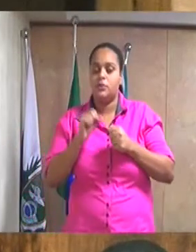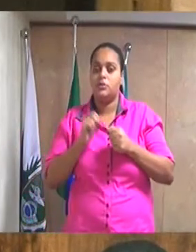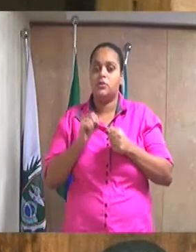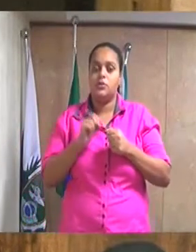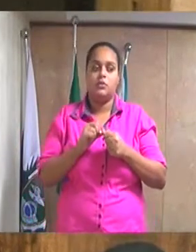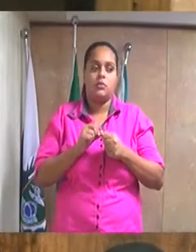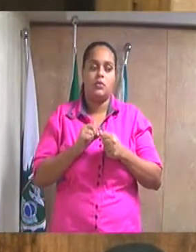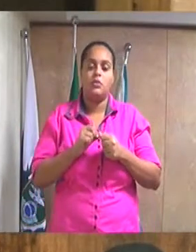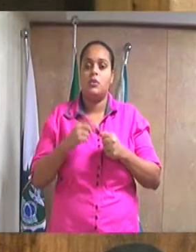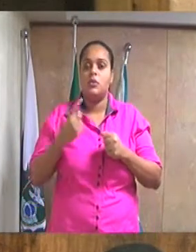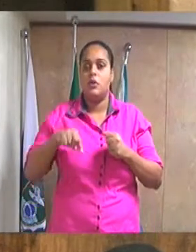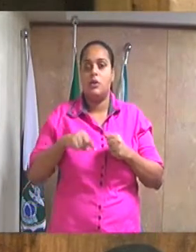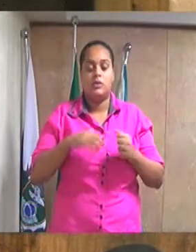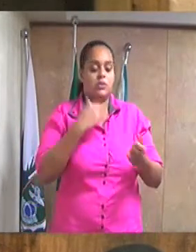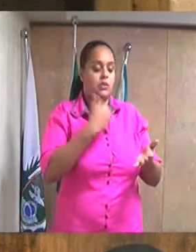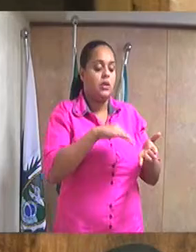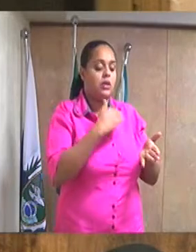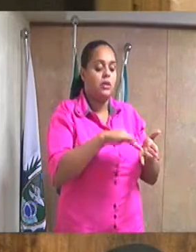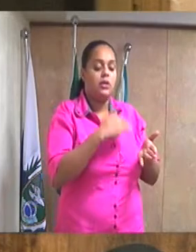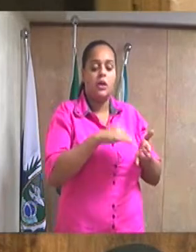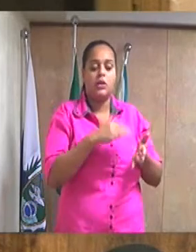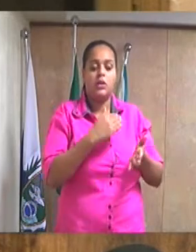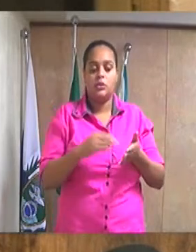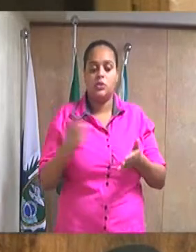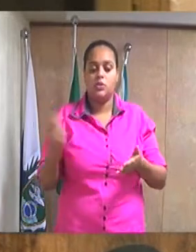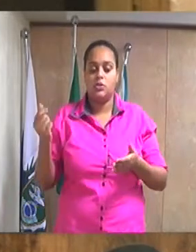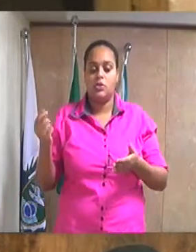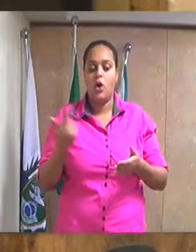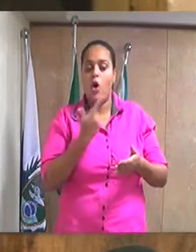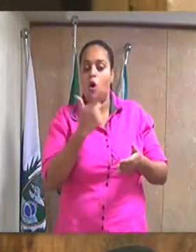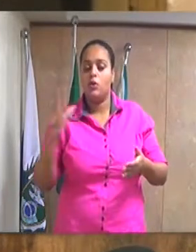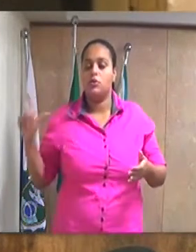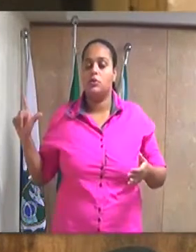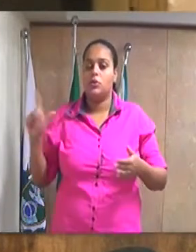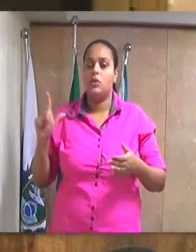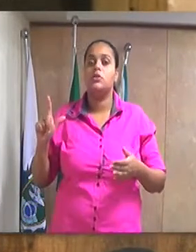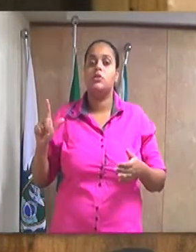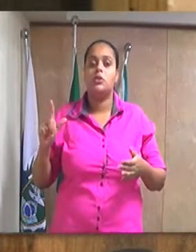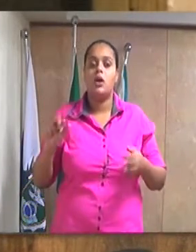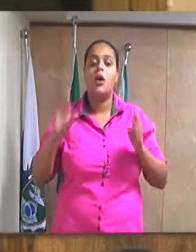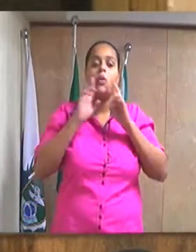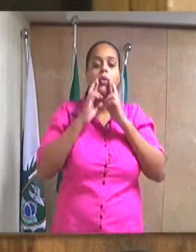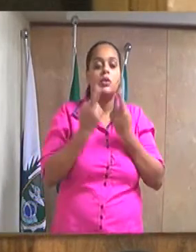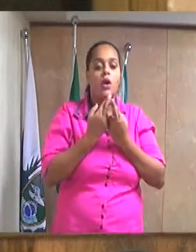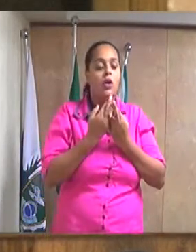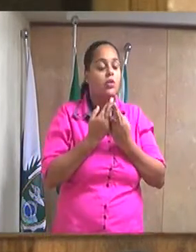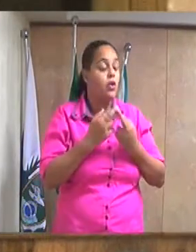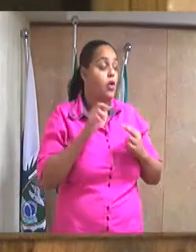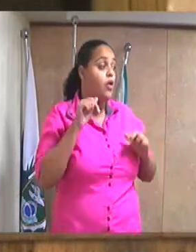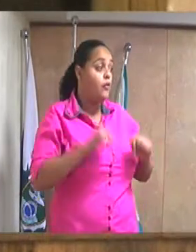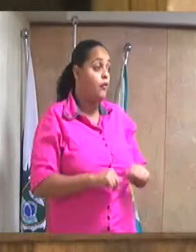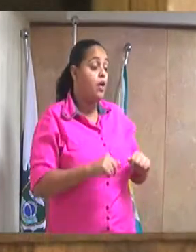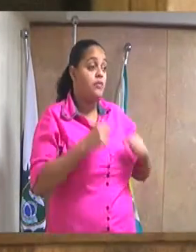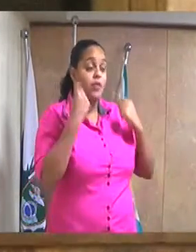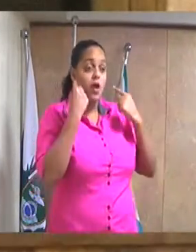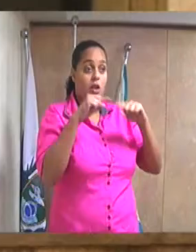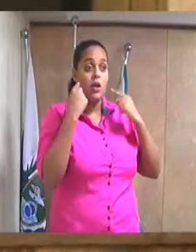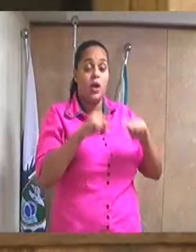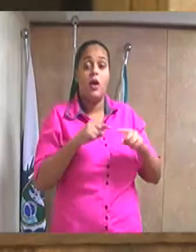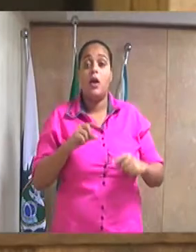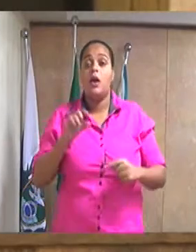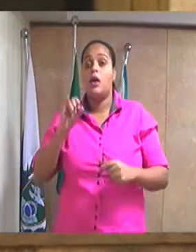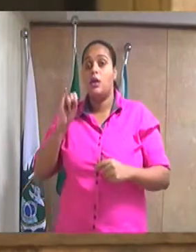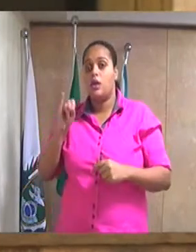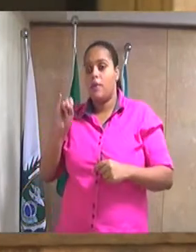da Secretaria de Fazenda e outras reuniões, foi questionado aqui a questão do IPMDC.